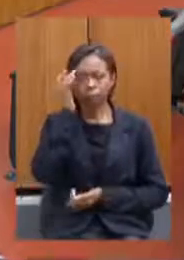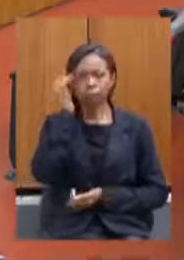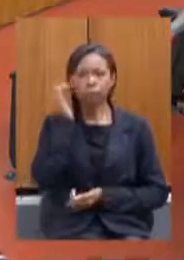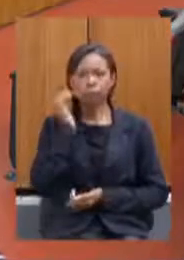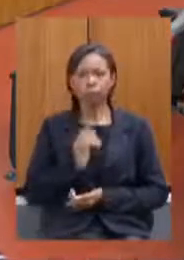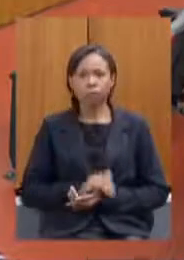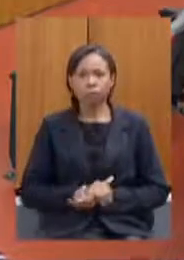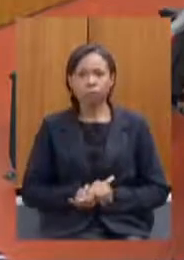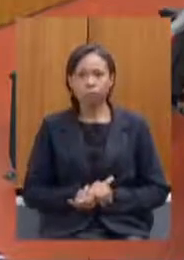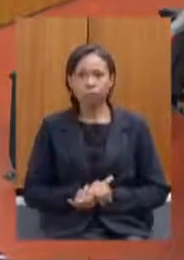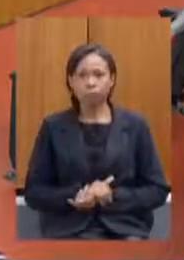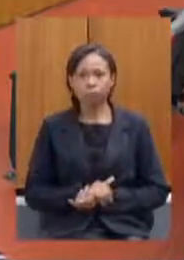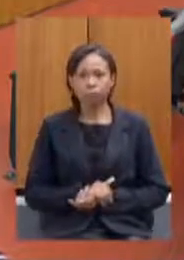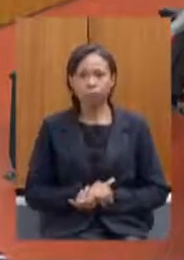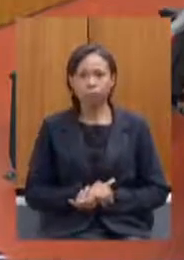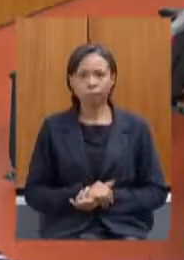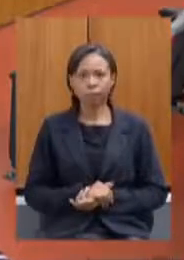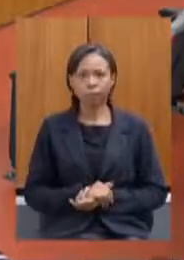mandato coletivo